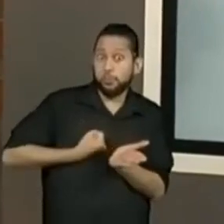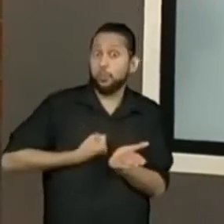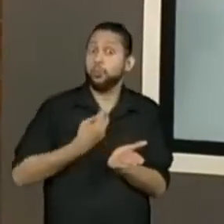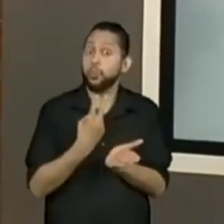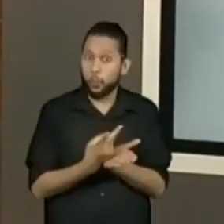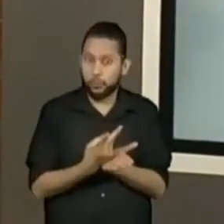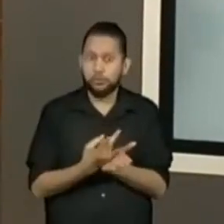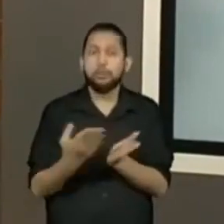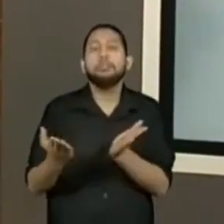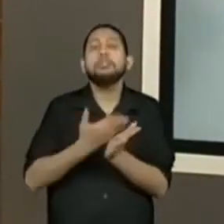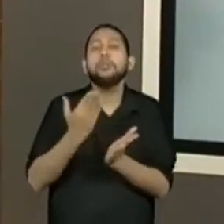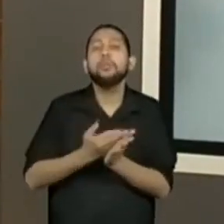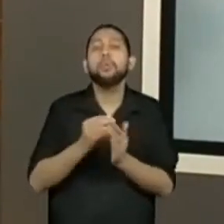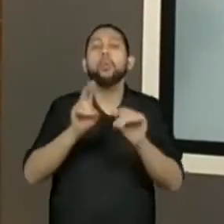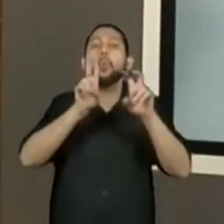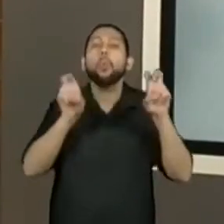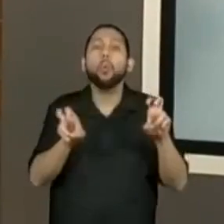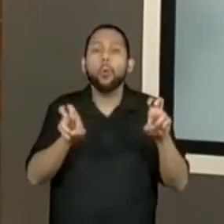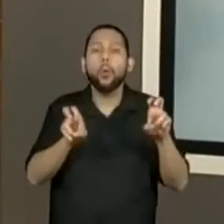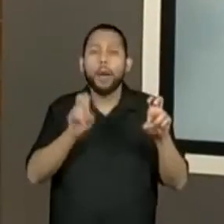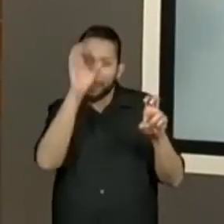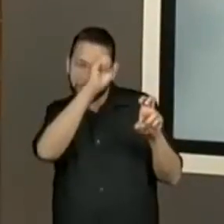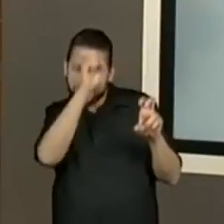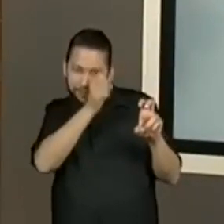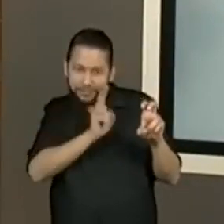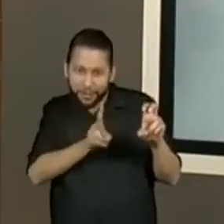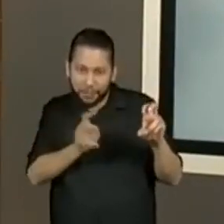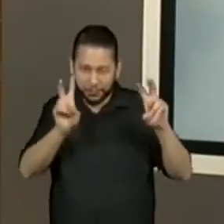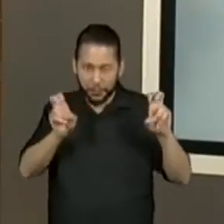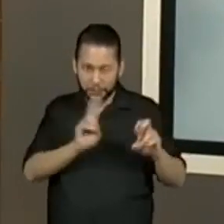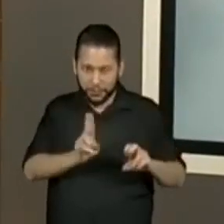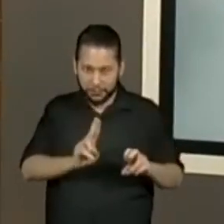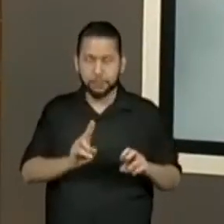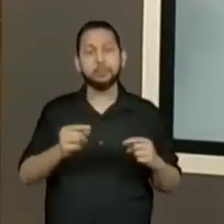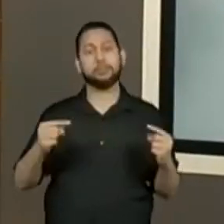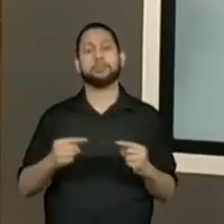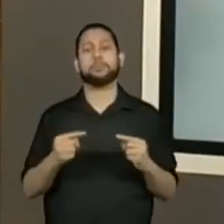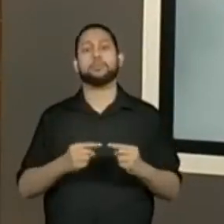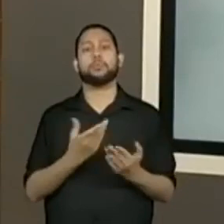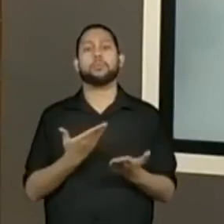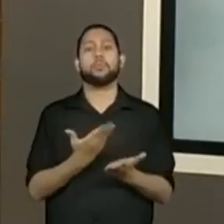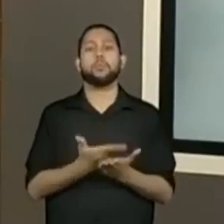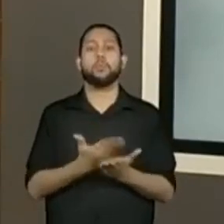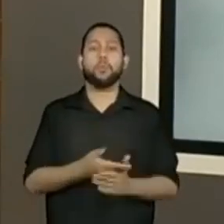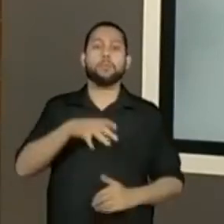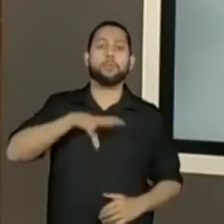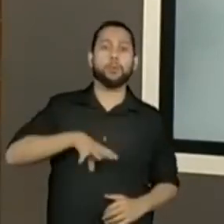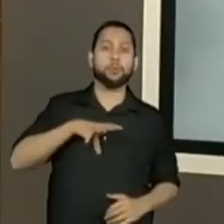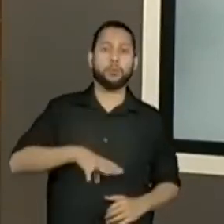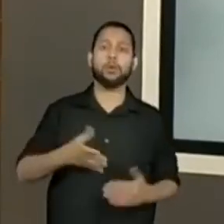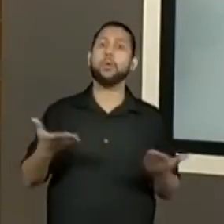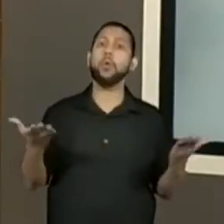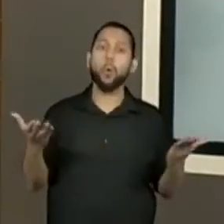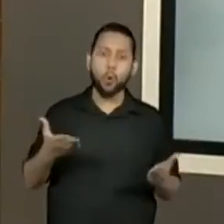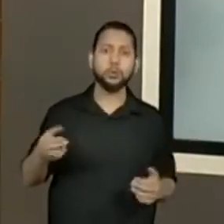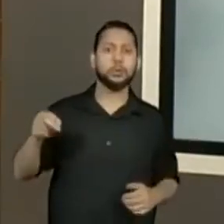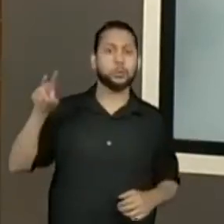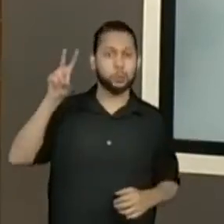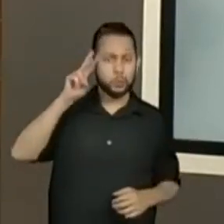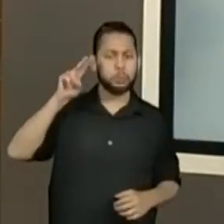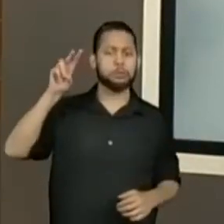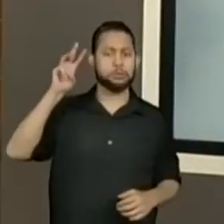Aprender Sempre. Tá? Então, nossa aula hoje vai ser de língua portuguesa. Vamos passar a semana inteirinho,